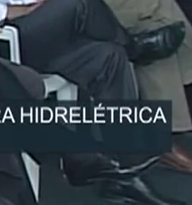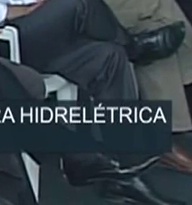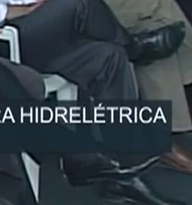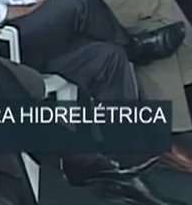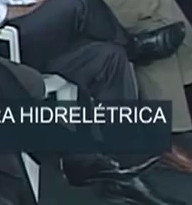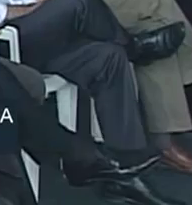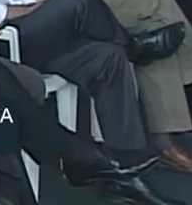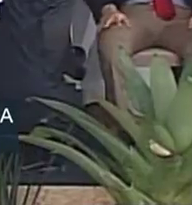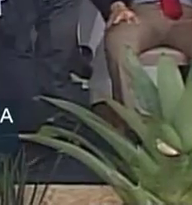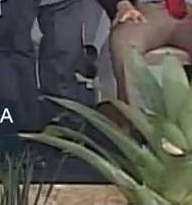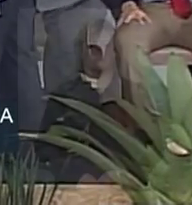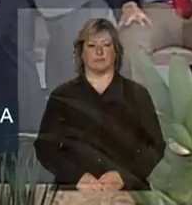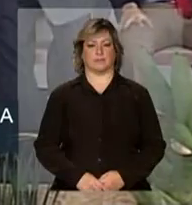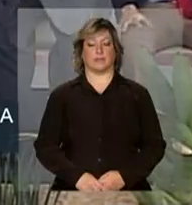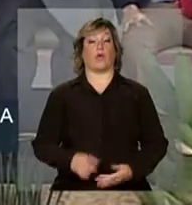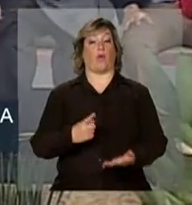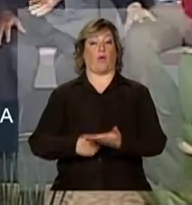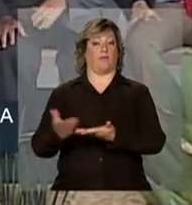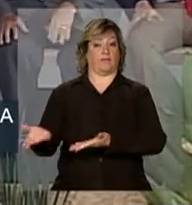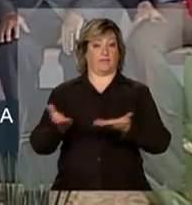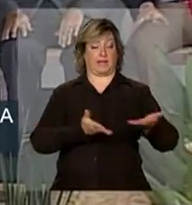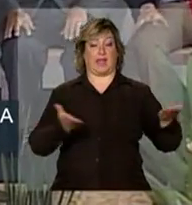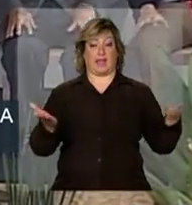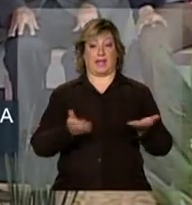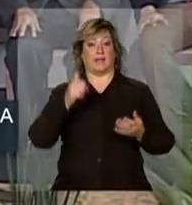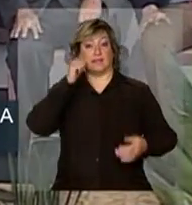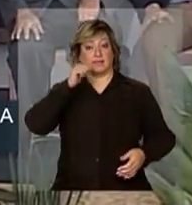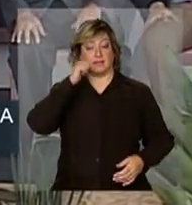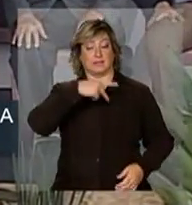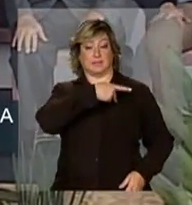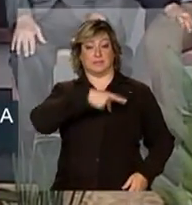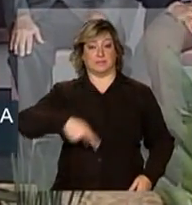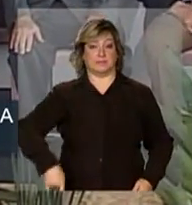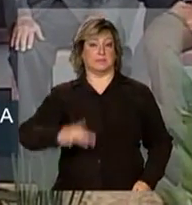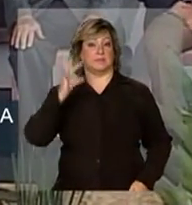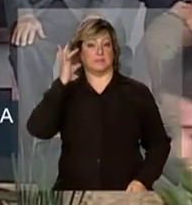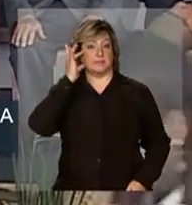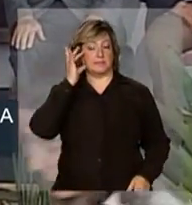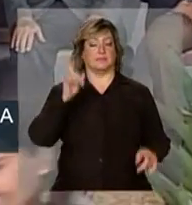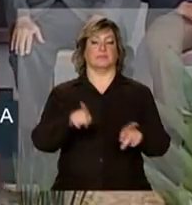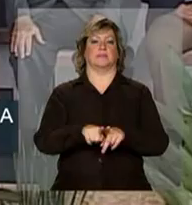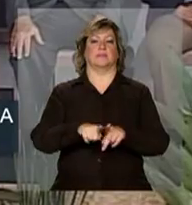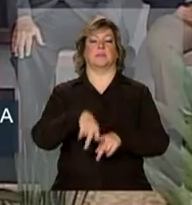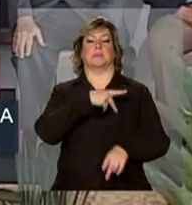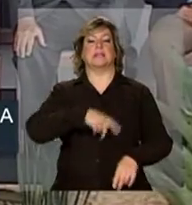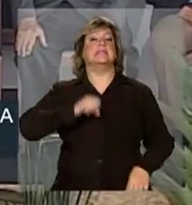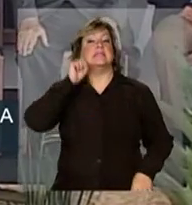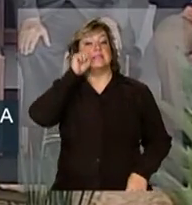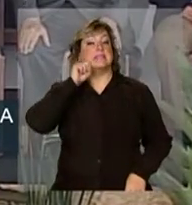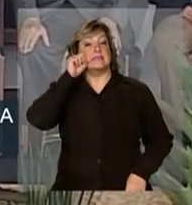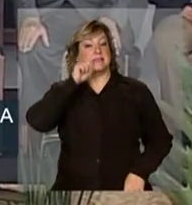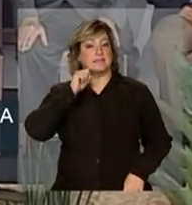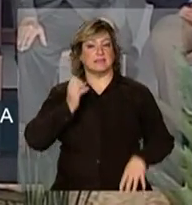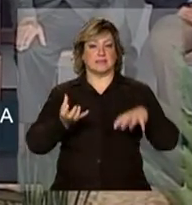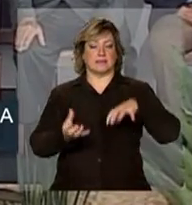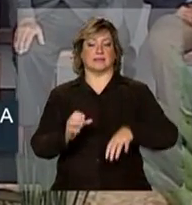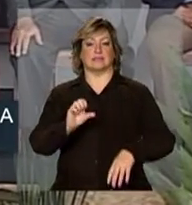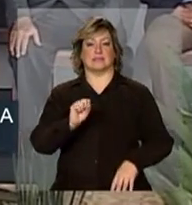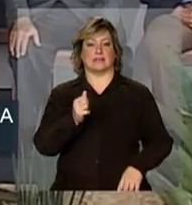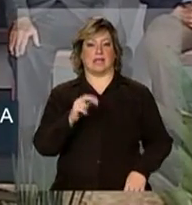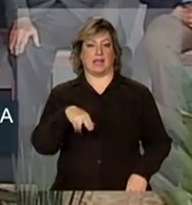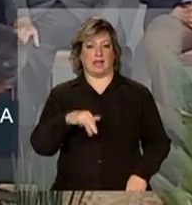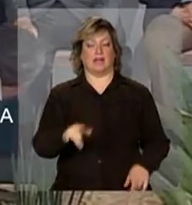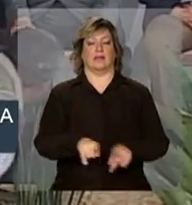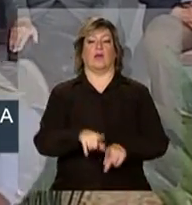convidamos a senhora presidenta da república Dilma Rousseff o presidente do senado federal José Sarney o